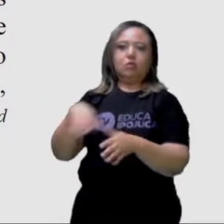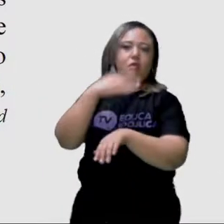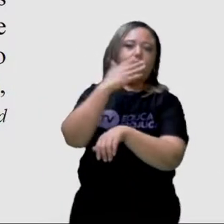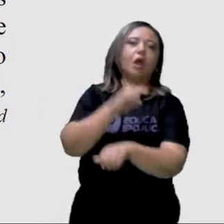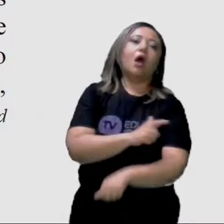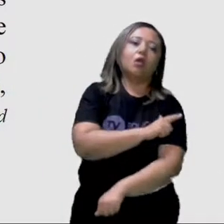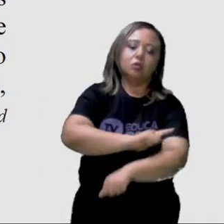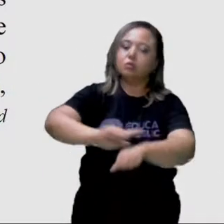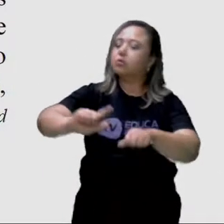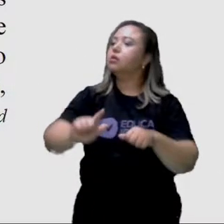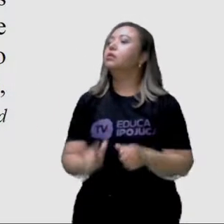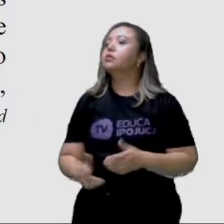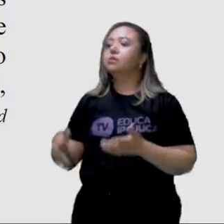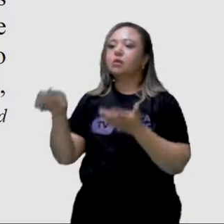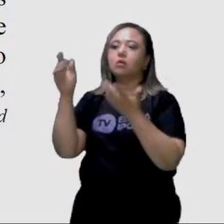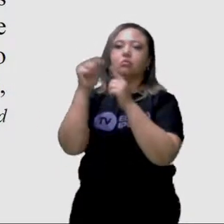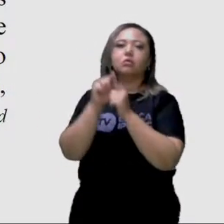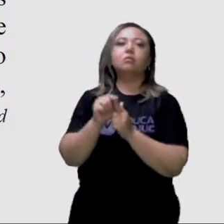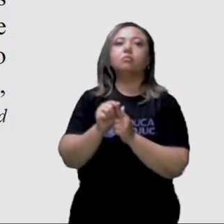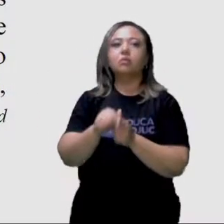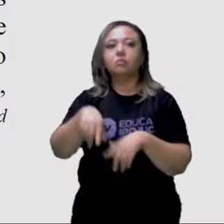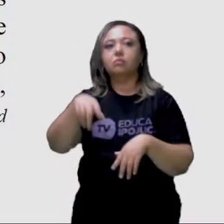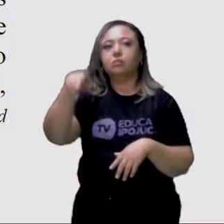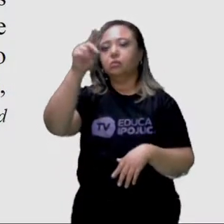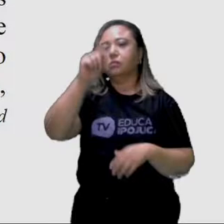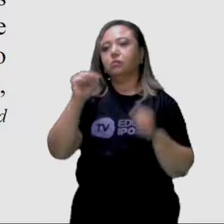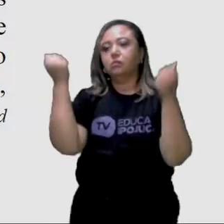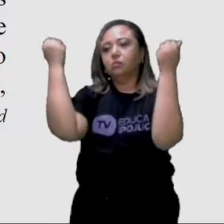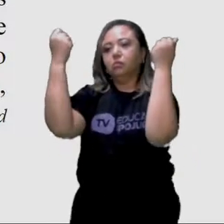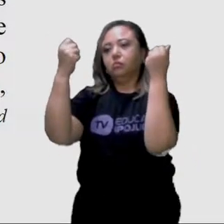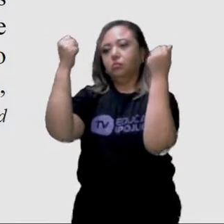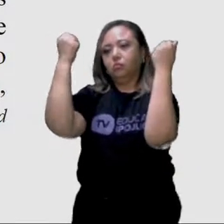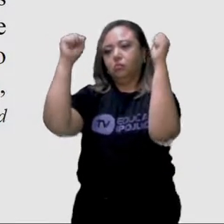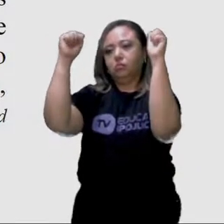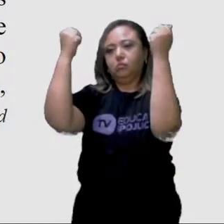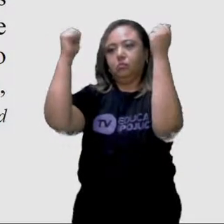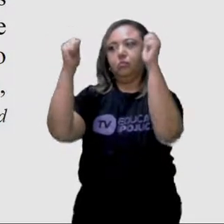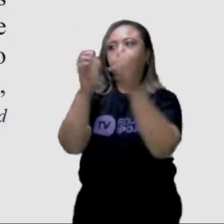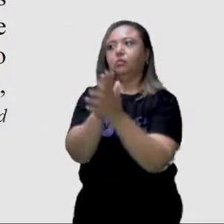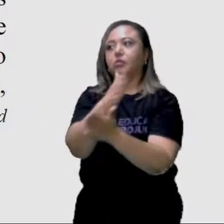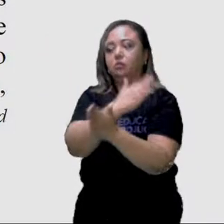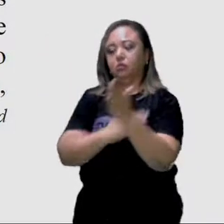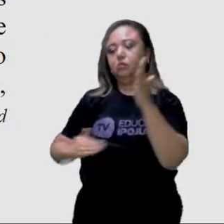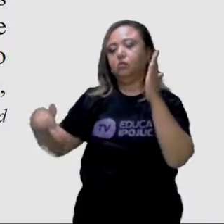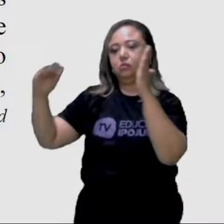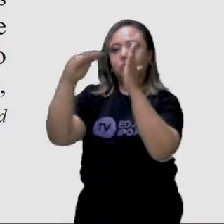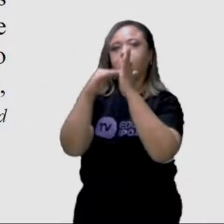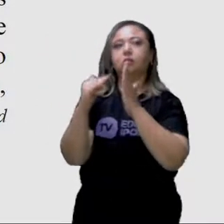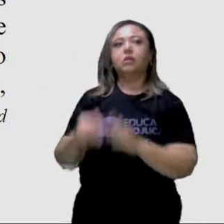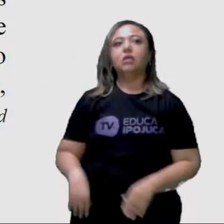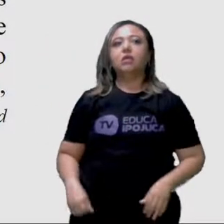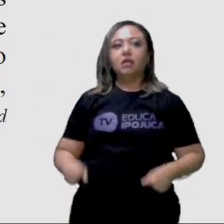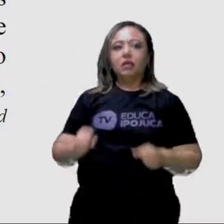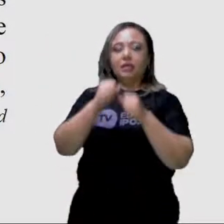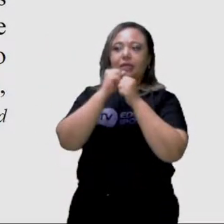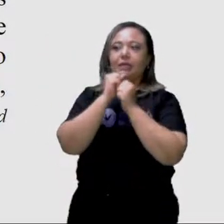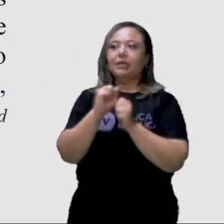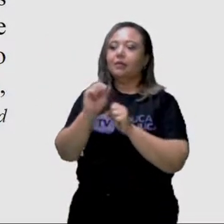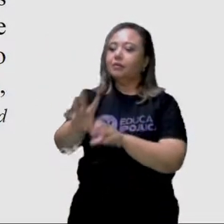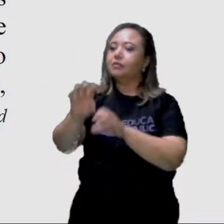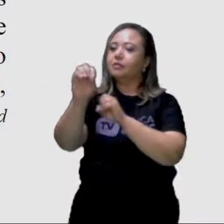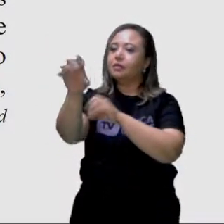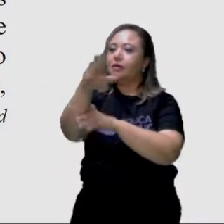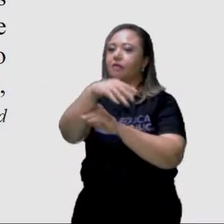como prática promover a saúde da população em geral, de maneira geral. E ela era promovida